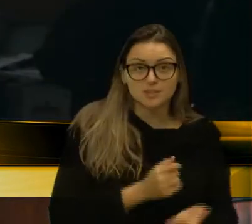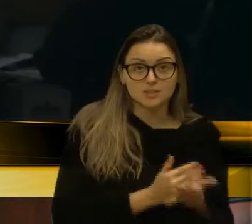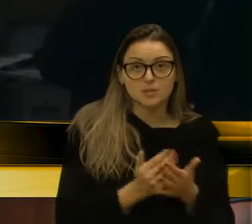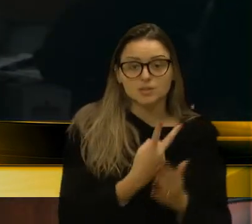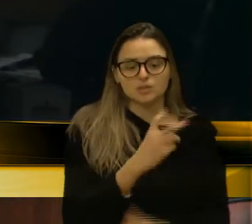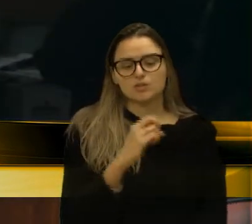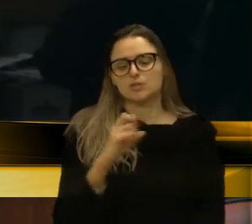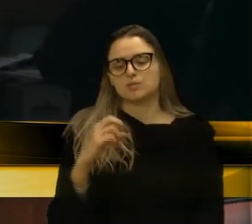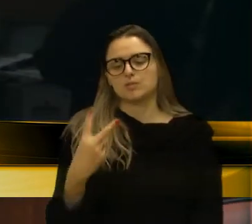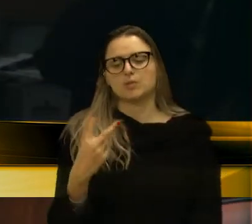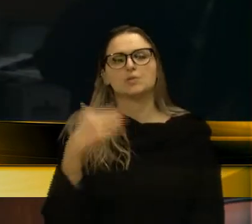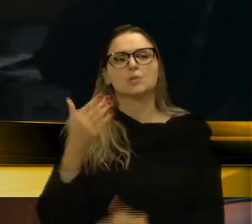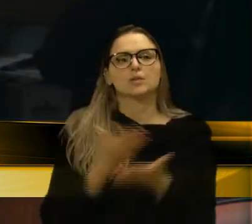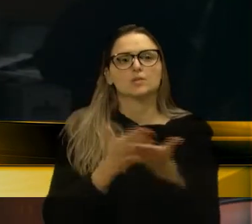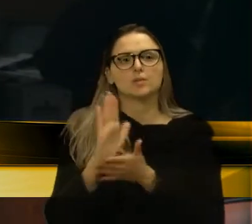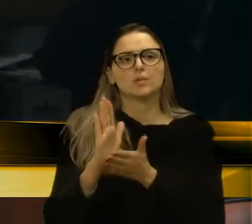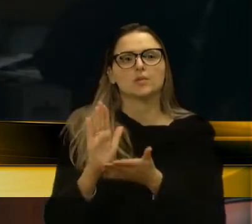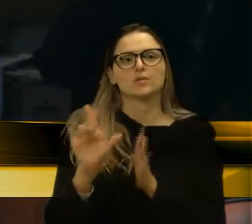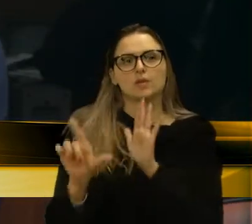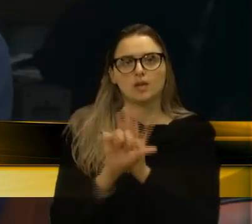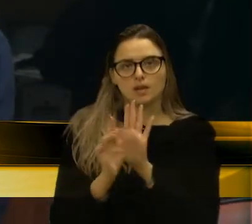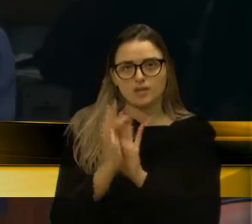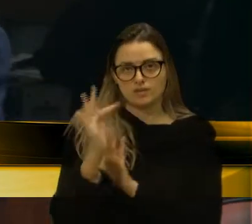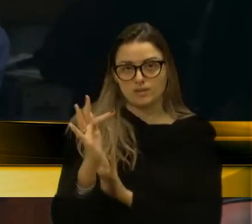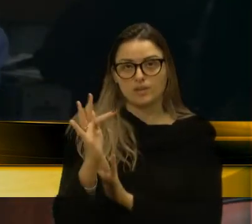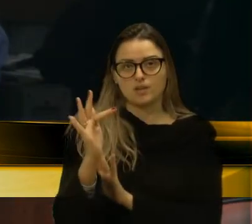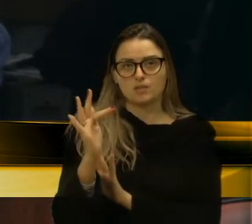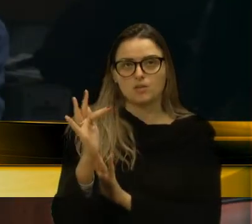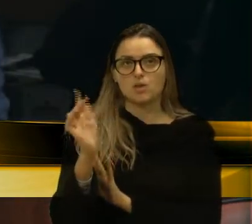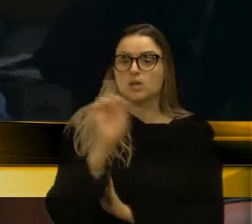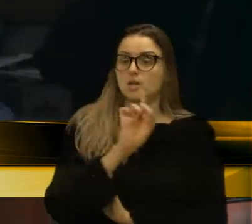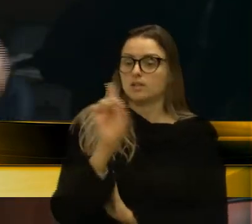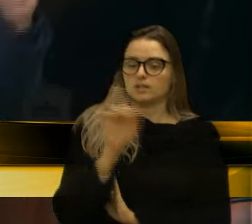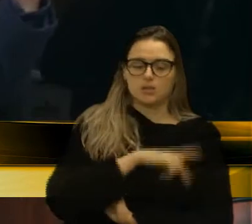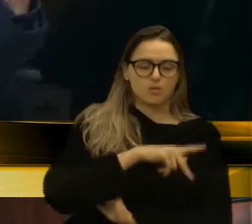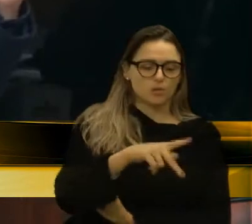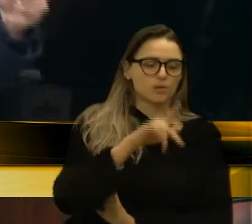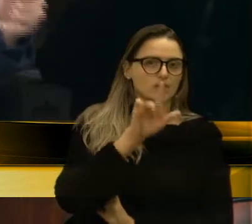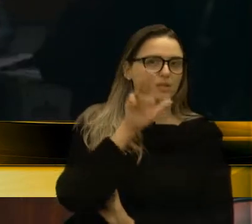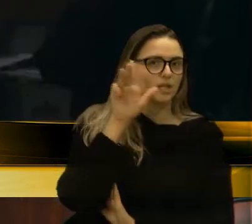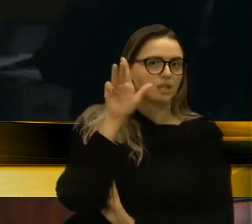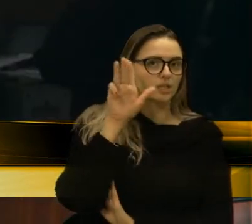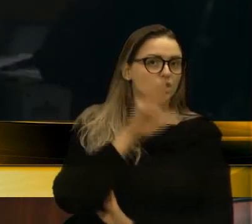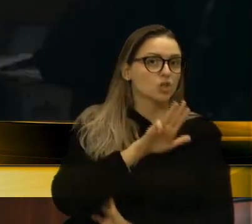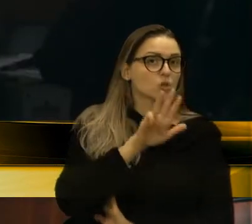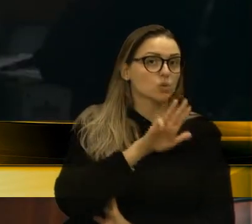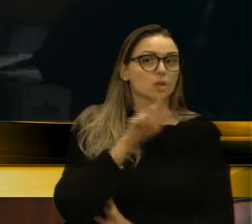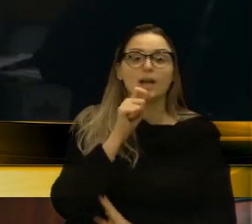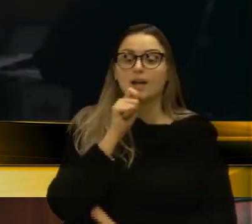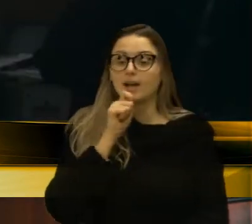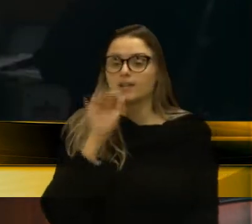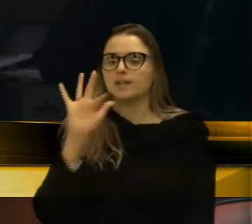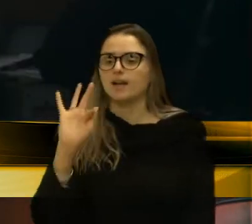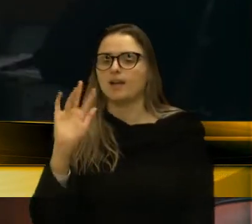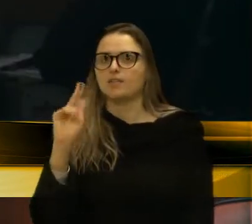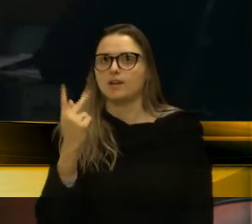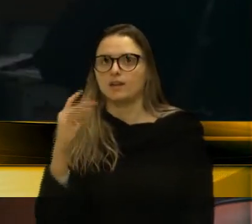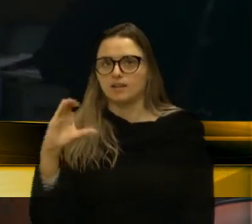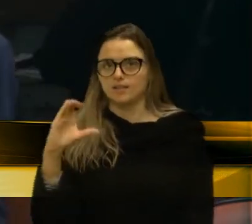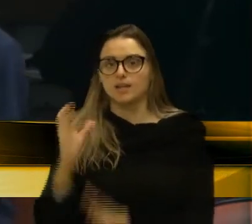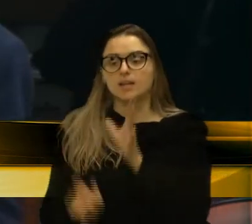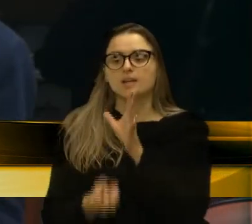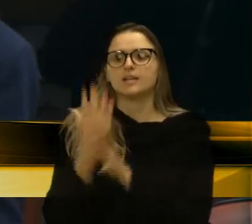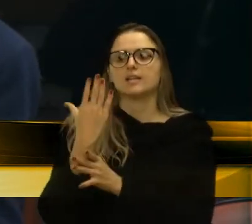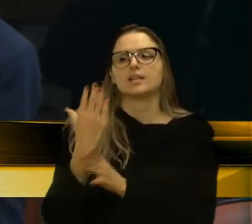quando foi sancionada a lei federal. Não foi nem pelo presidente Lula, foi pelo presidente Fernando Henrique ainda, que instituiu o ensino de libras como